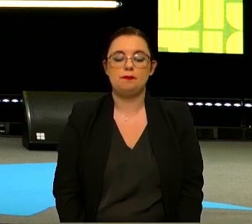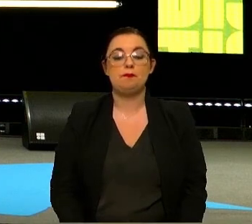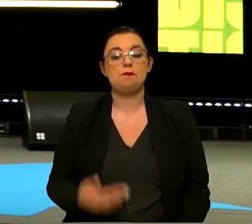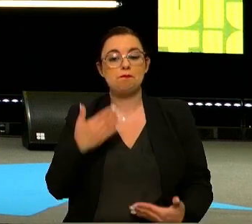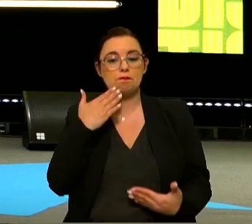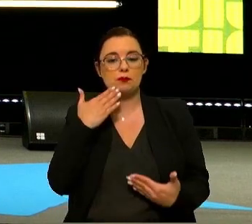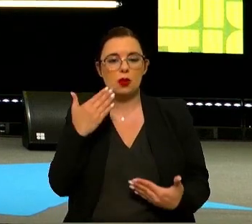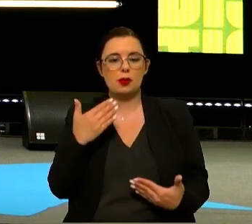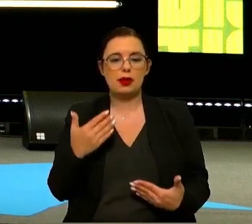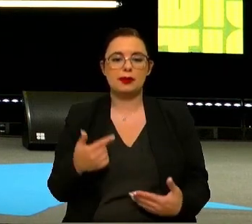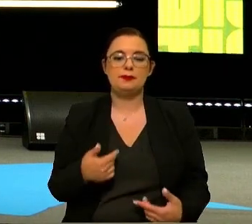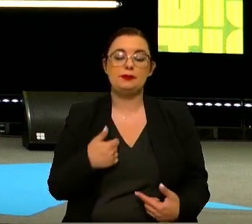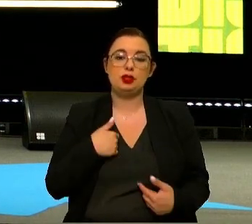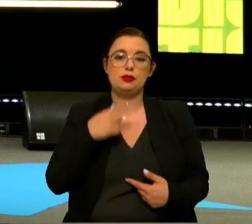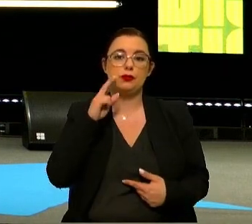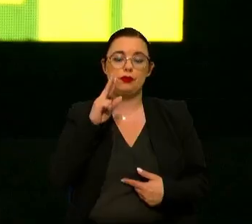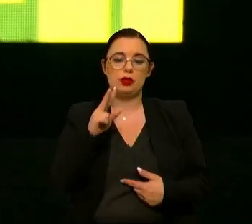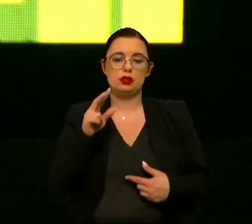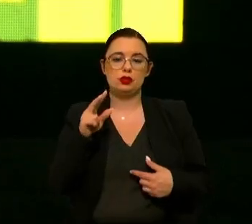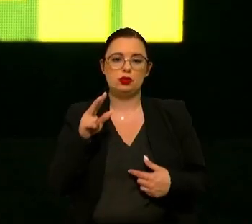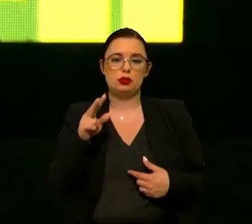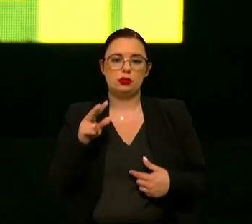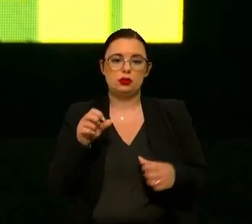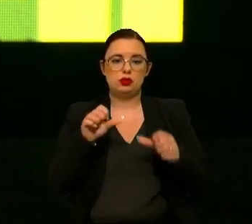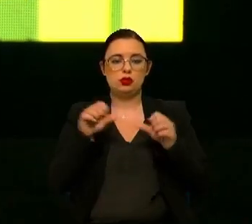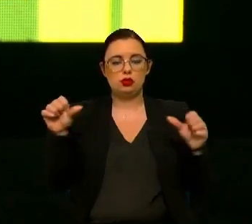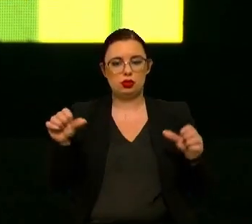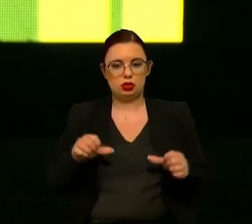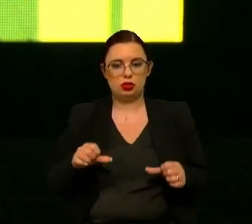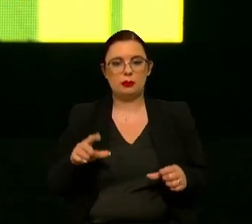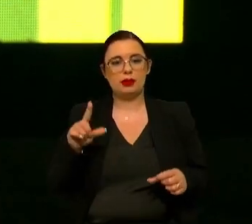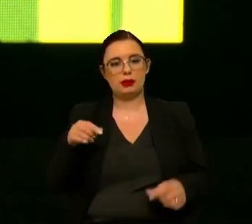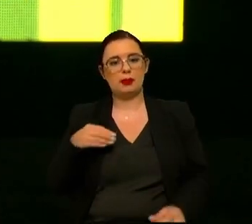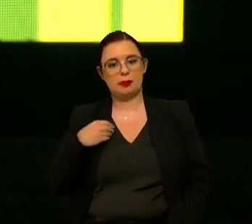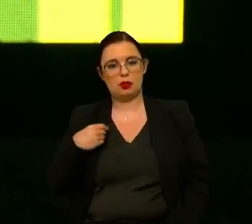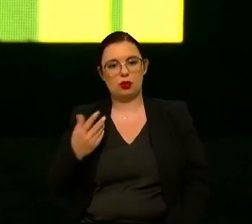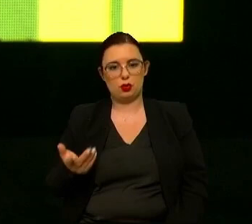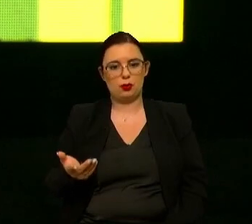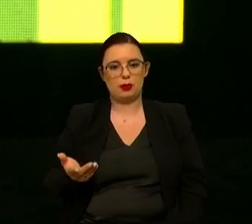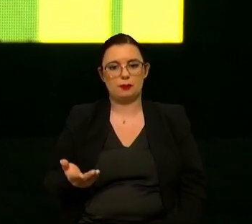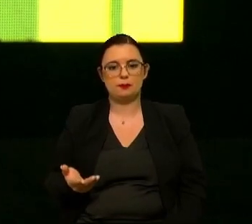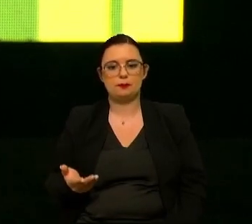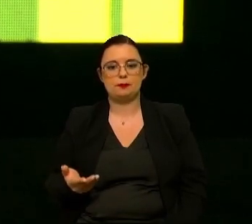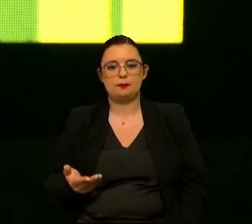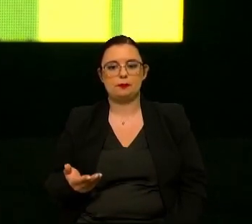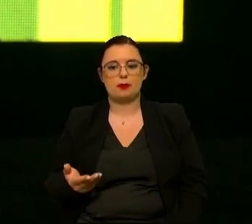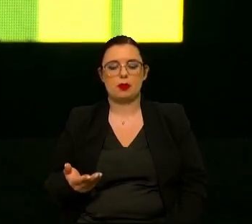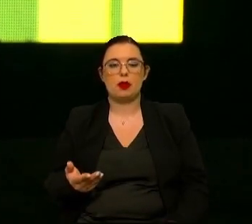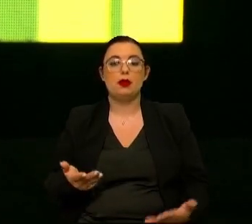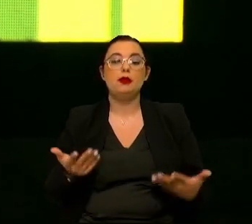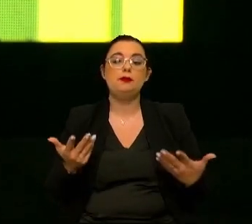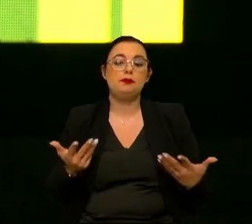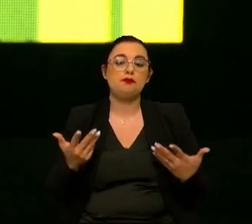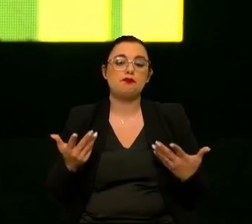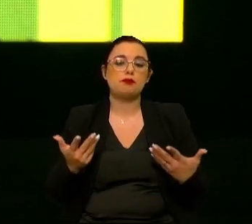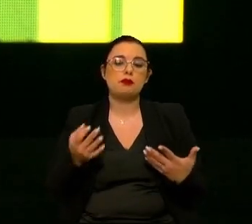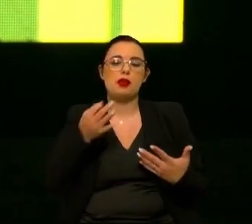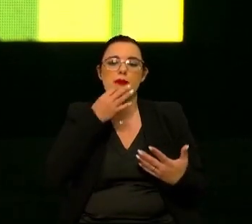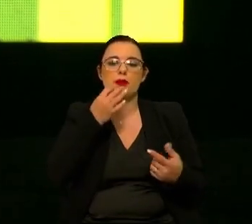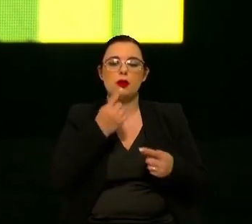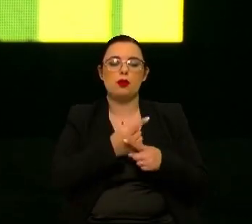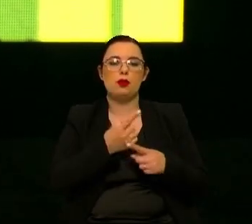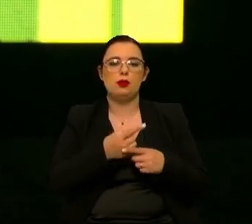obrigado vejo aqui um ecossistema vejo aqui que é o ecossistema que também o preocupa e por falar agora em coisas muito